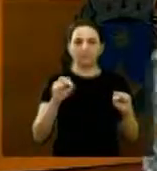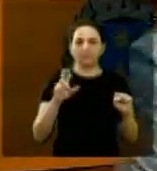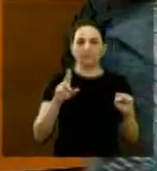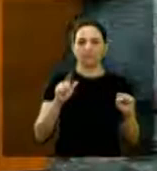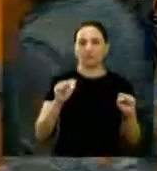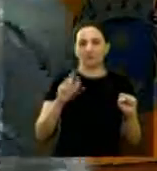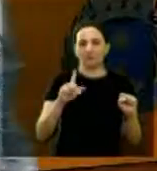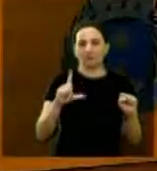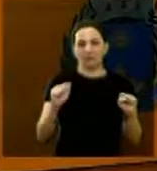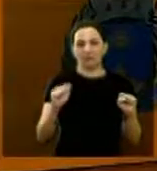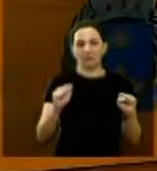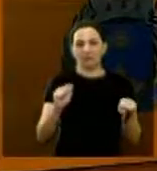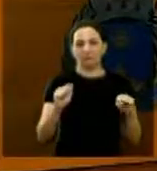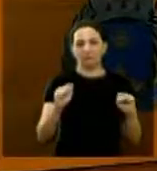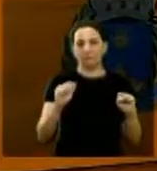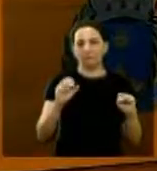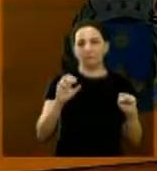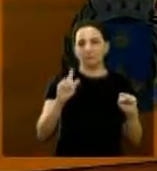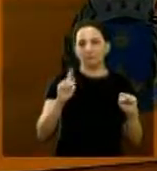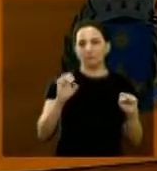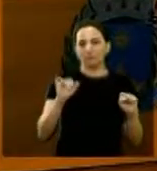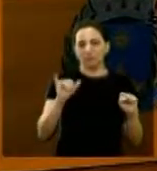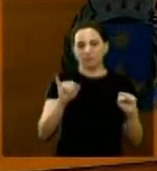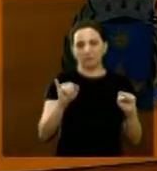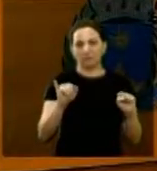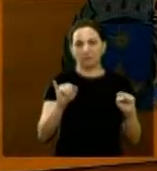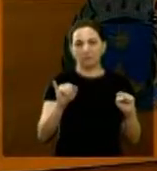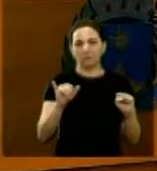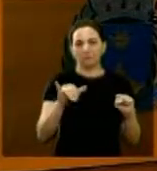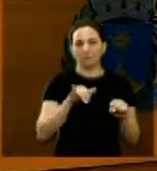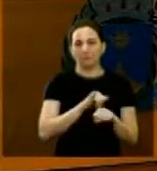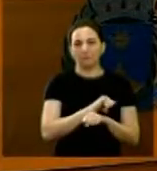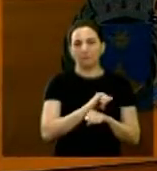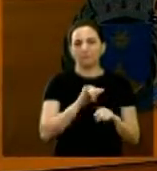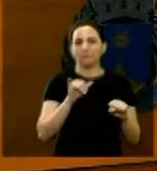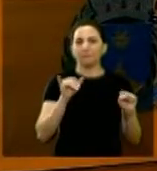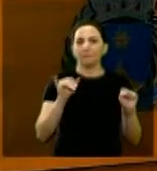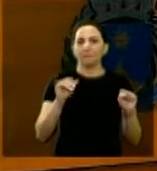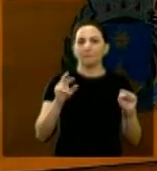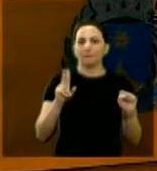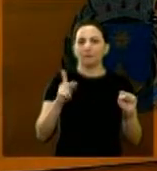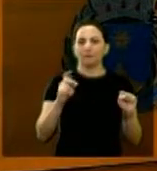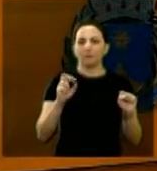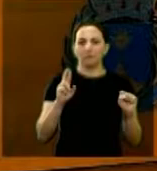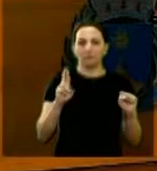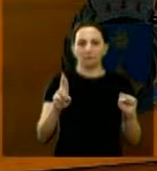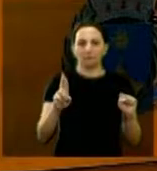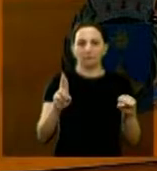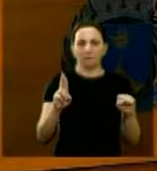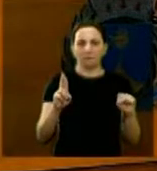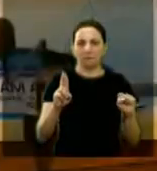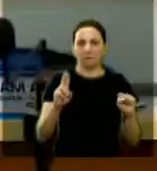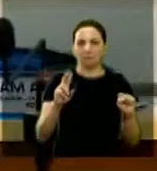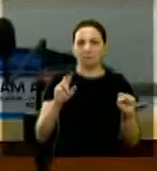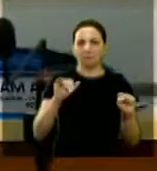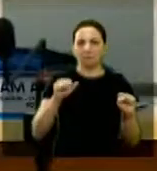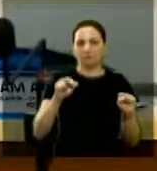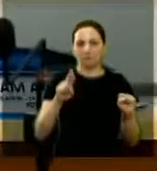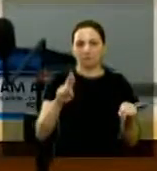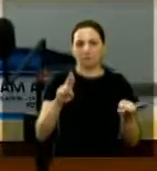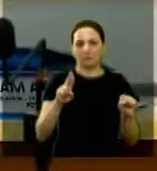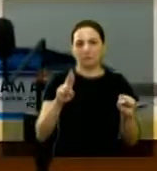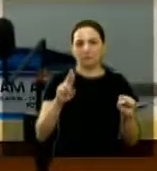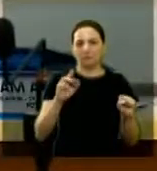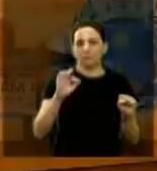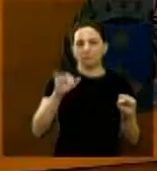Palombo sim Geice Sabonete ausente doutor Helder sim Jair Martinelli sim